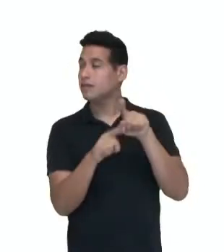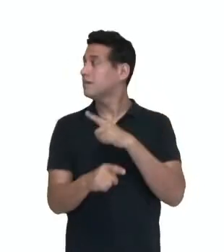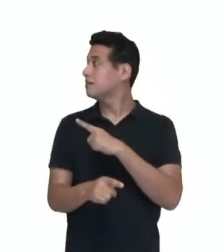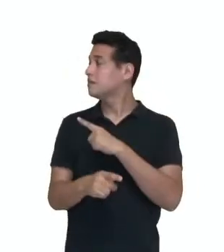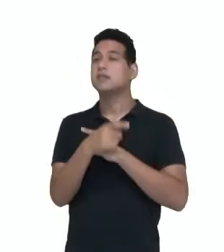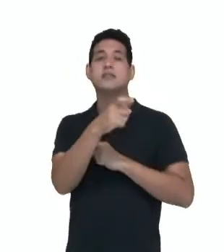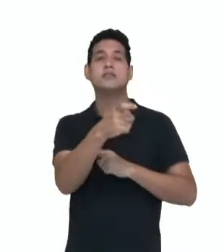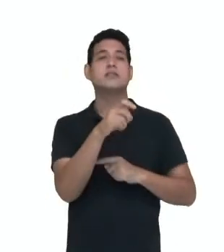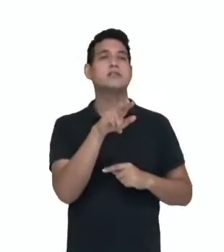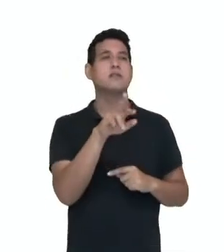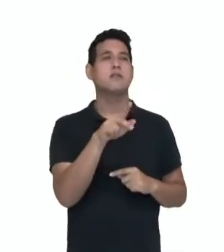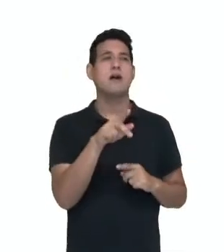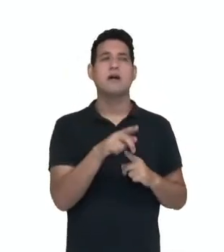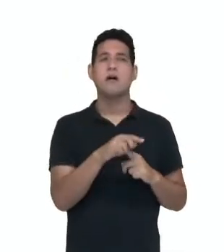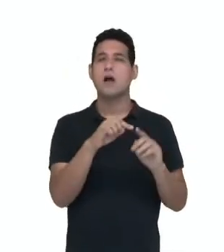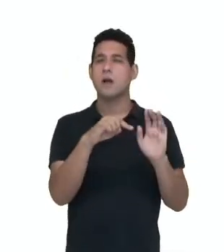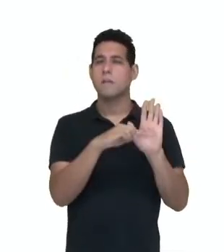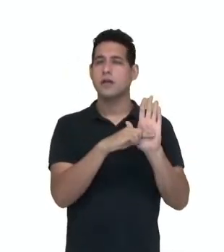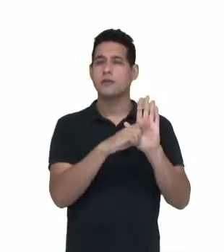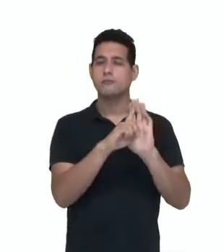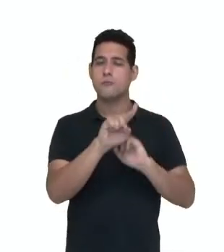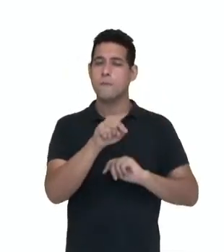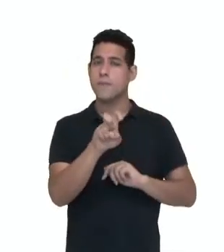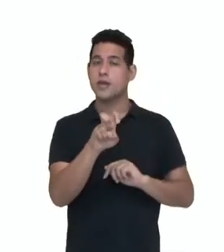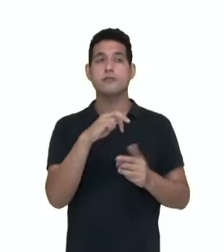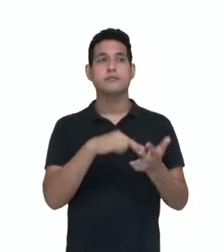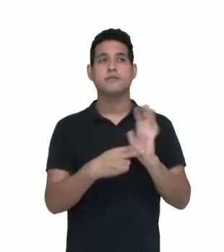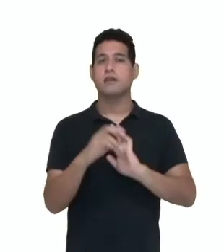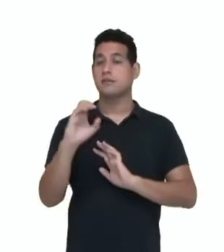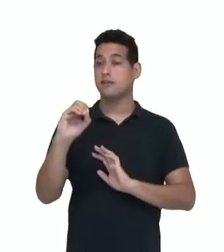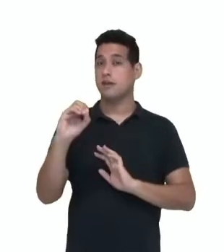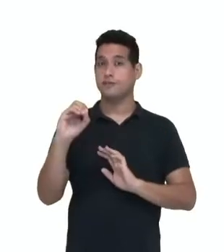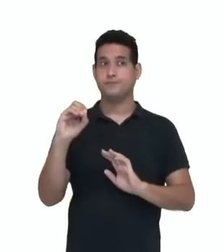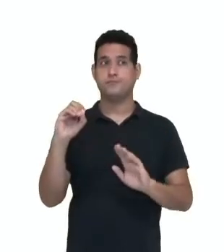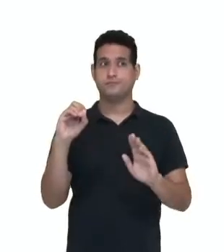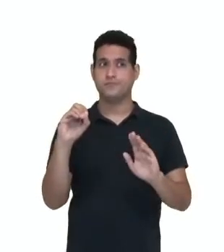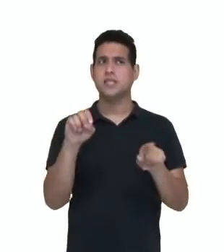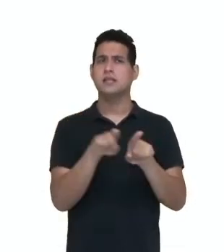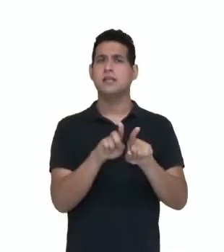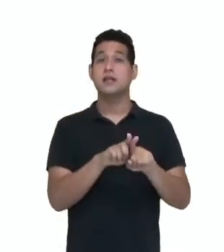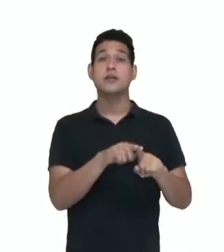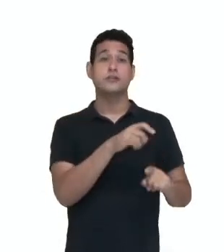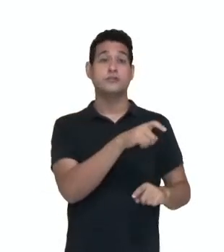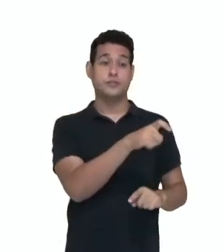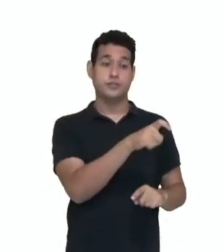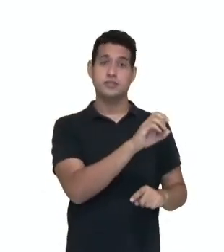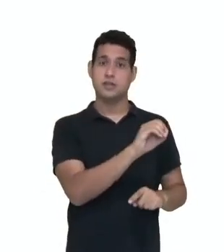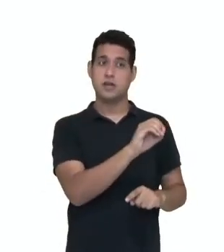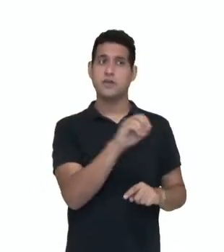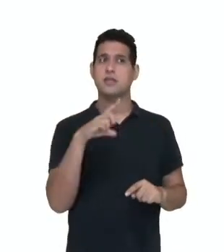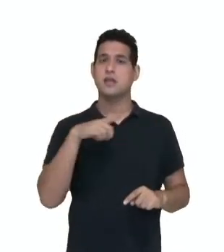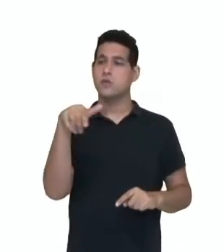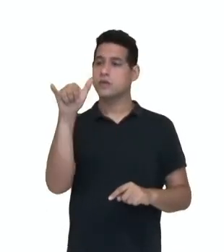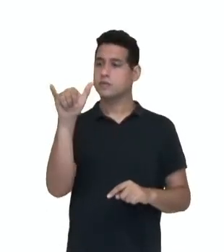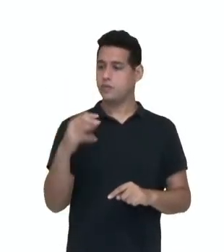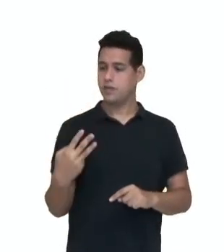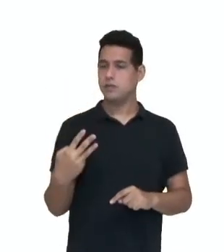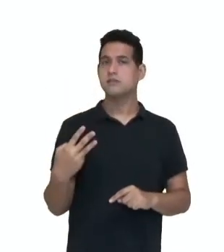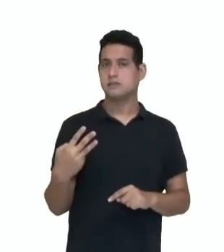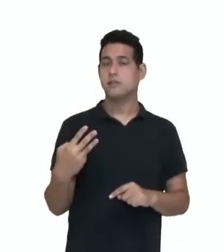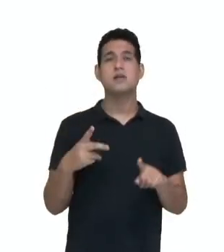igual a menos meio, eu tenho zero. Porque a final corta no menos meio. E para x igual a zero, eu tenho y igual a 3.